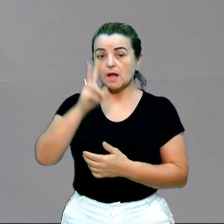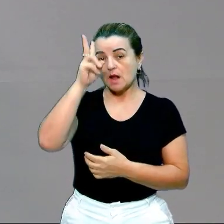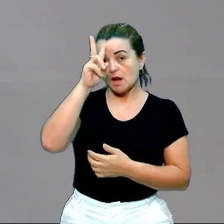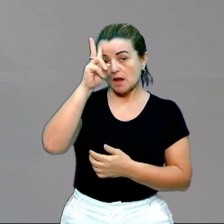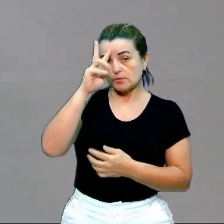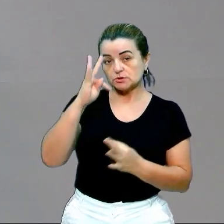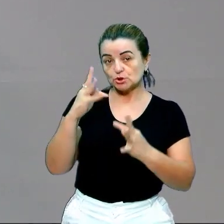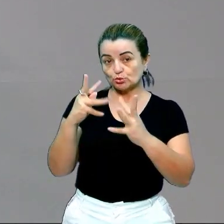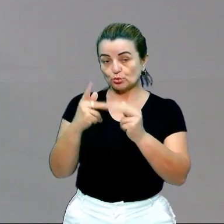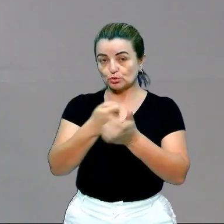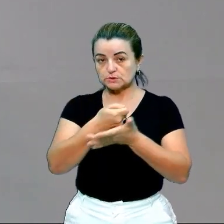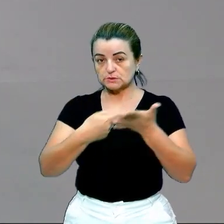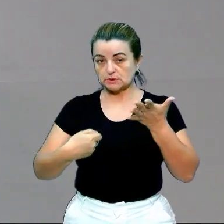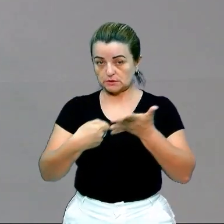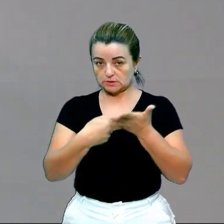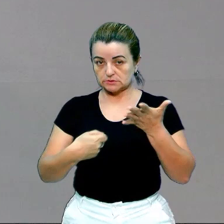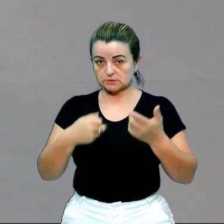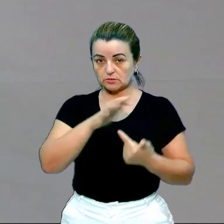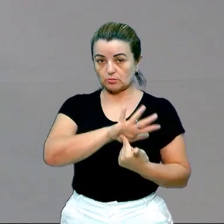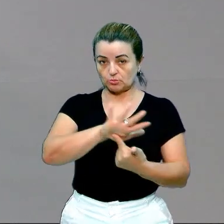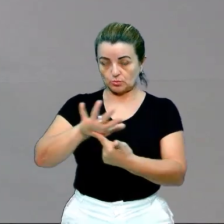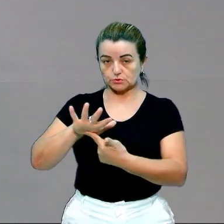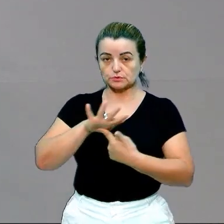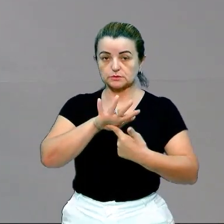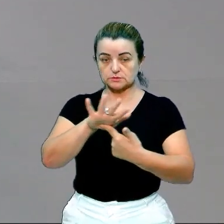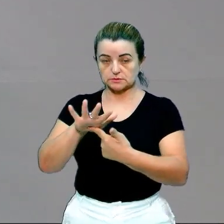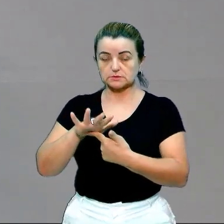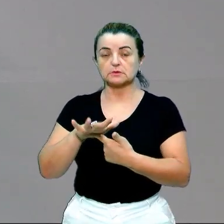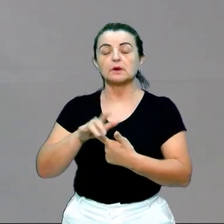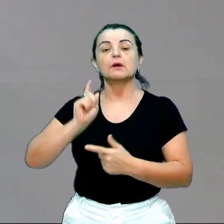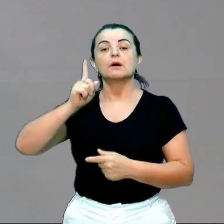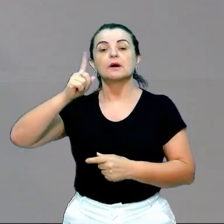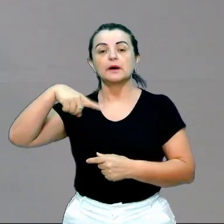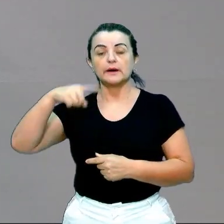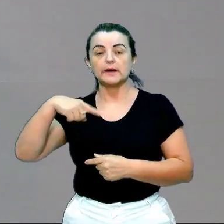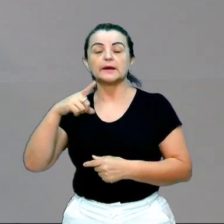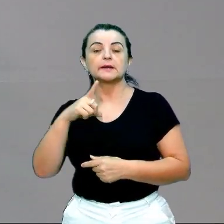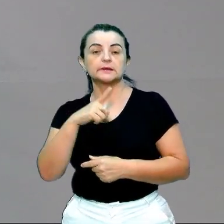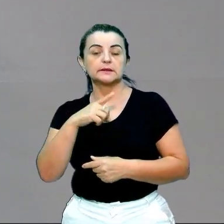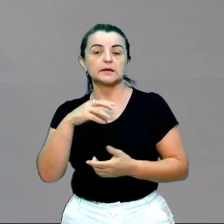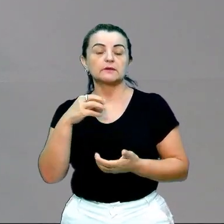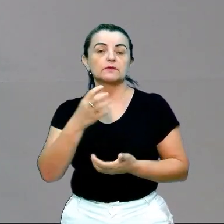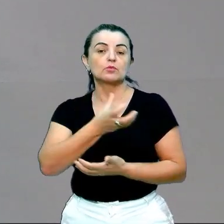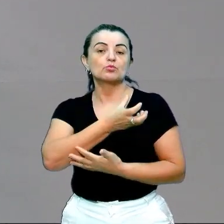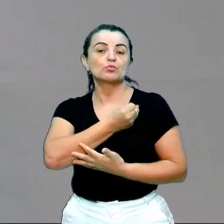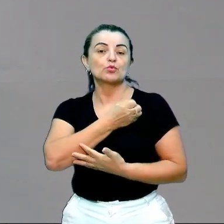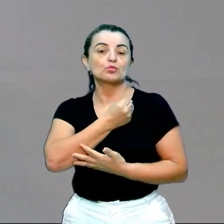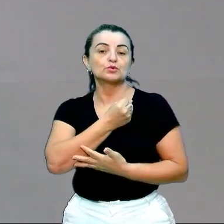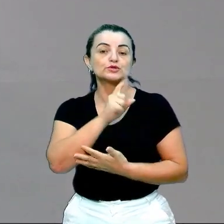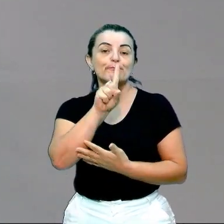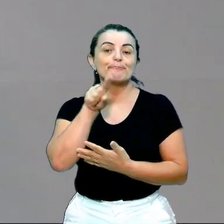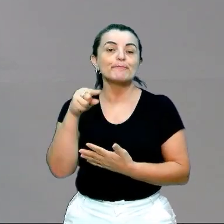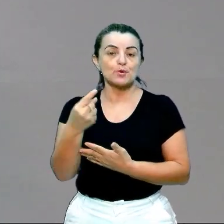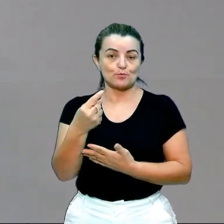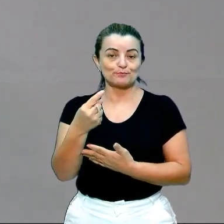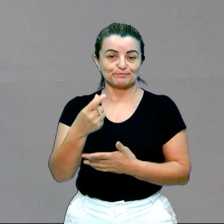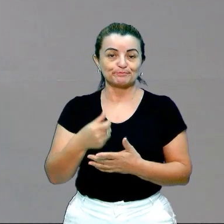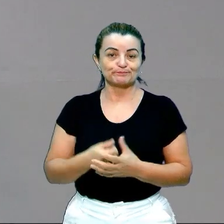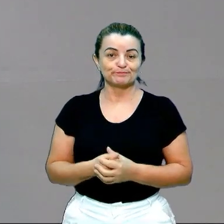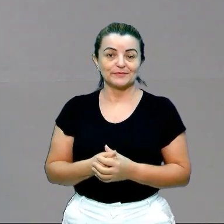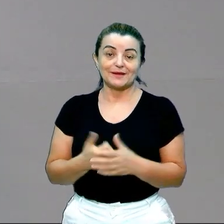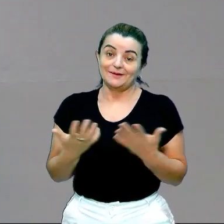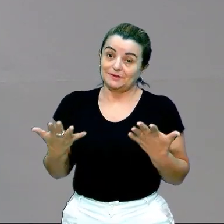que todas as redações que eu tenho trazido, elas são redações que alcançaram a pontuação de mil pontos. Então, assim, você vai